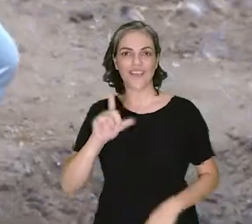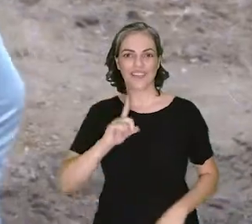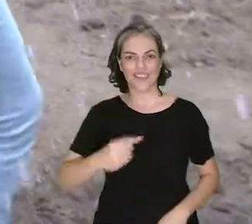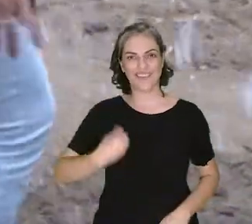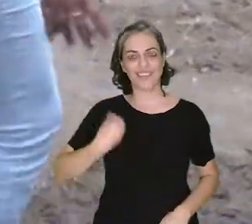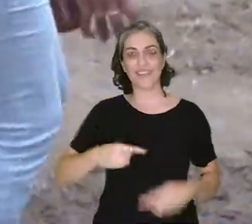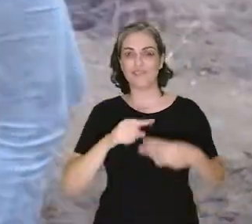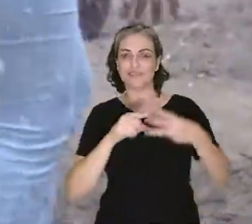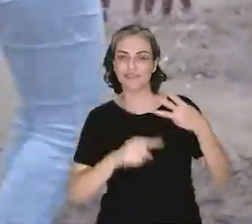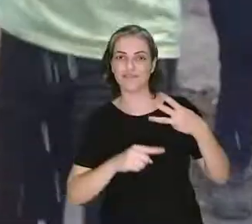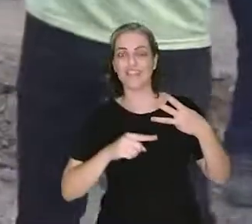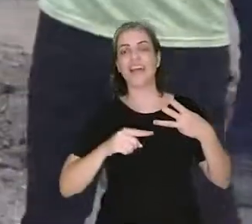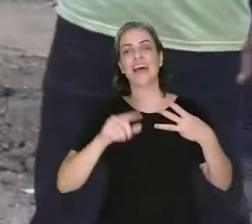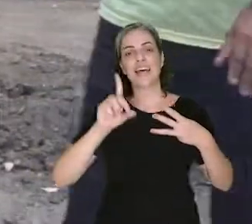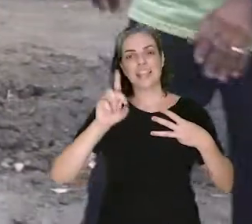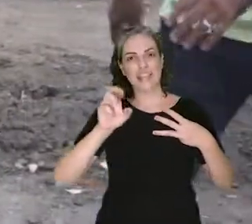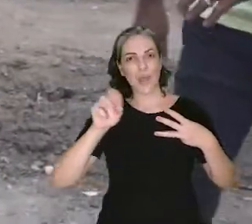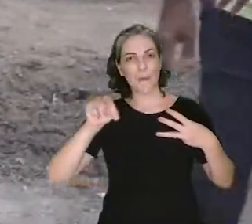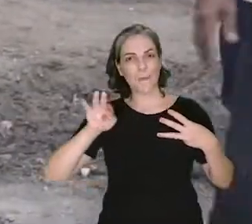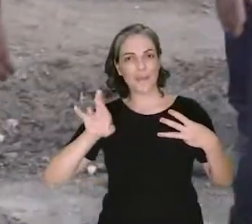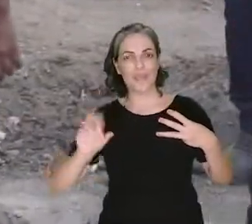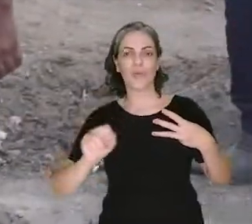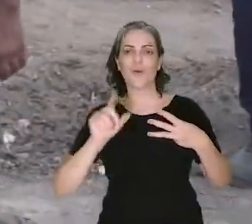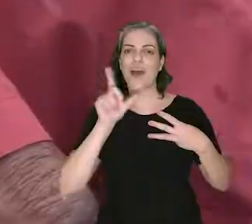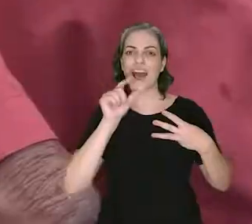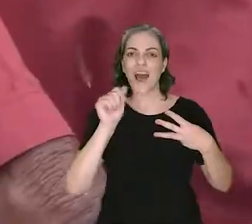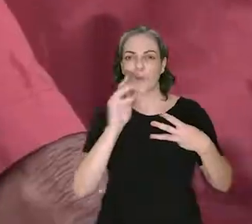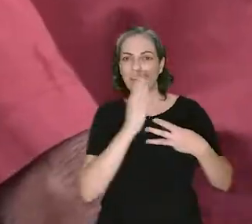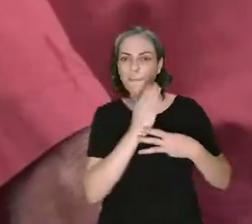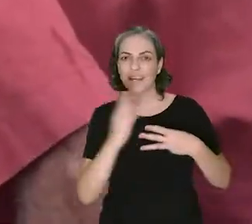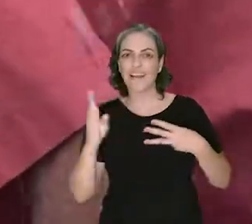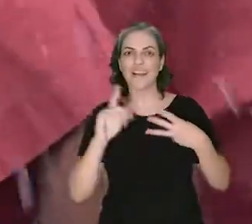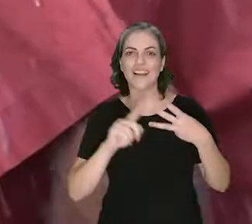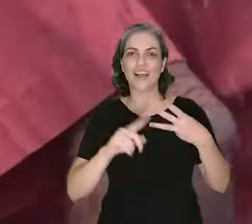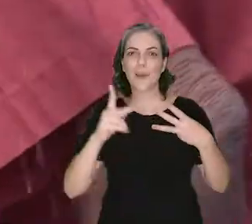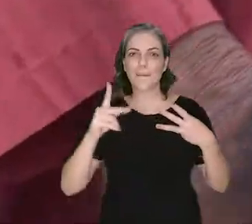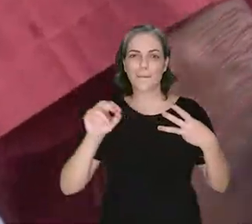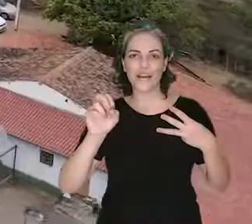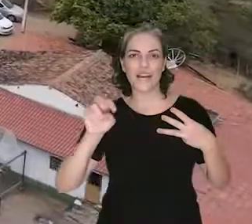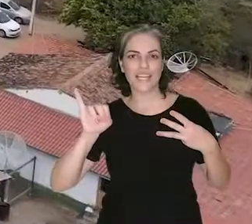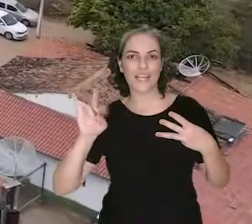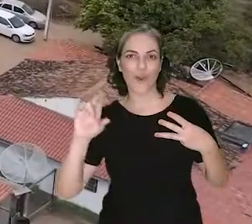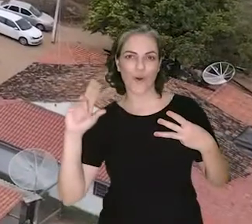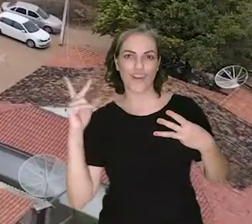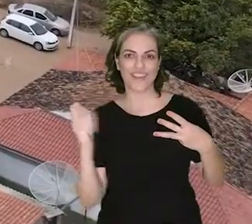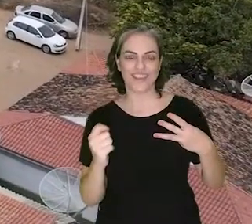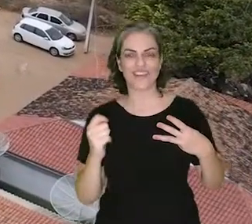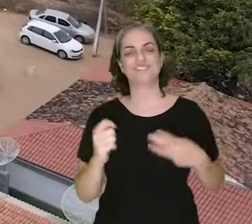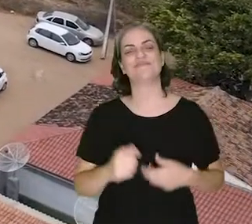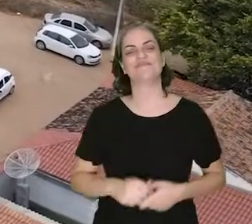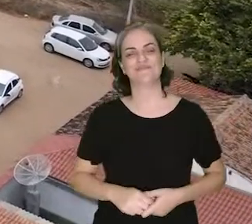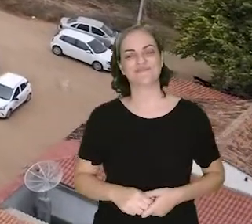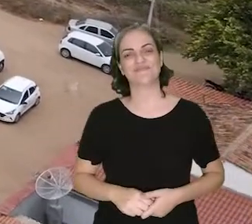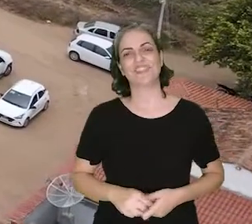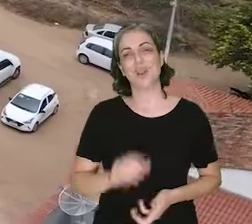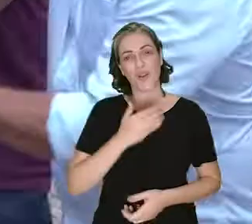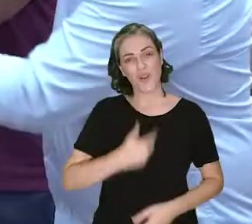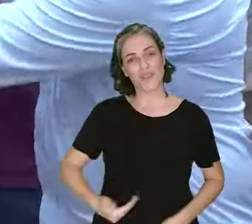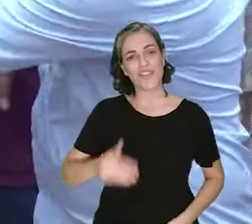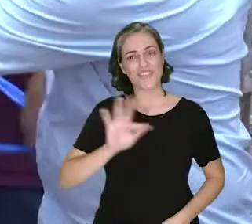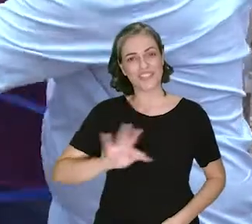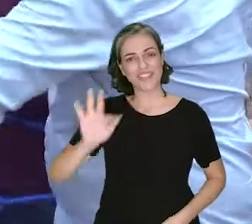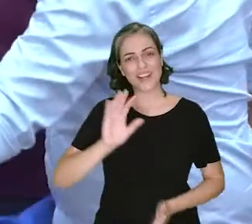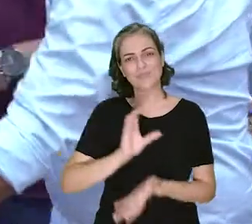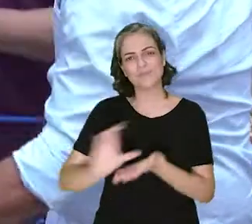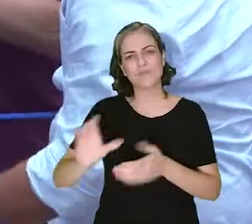Branca, Delmiro Gouveia e Pariconha serão beneficiadas. O investimento do governo federal é de mais de 70